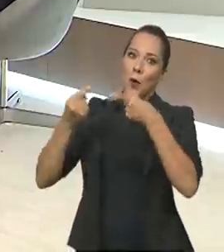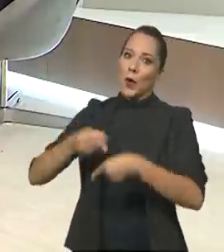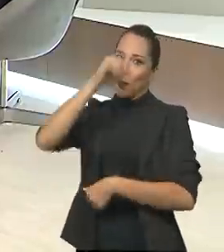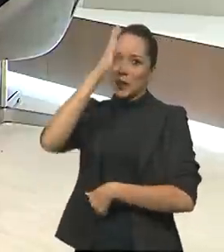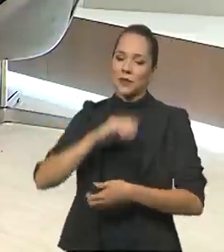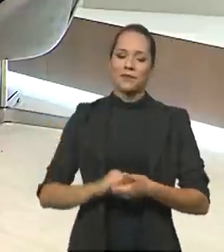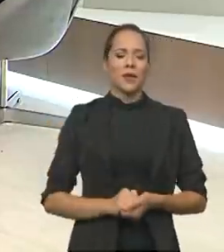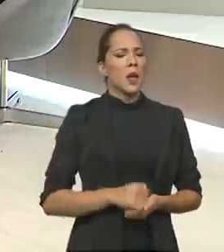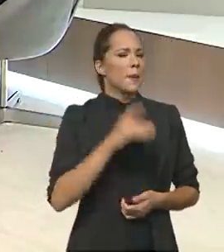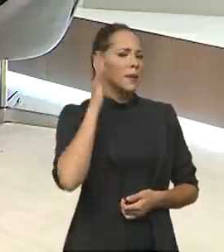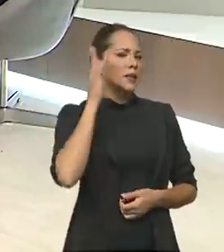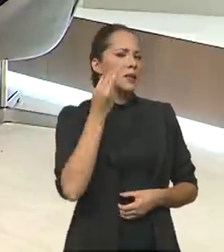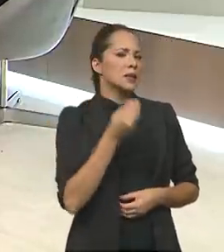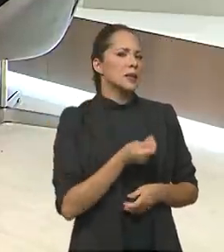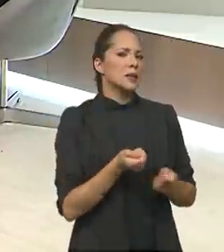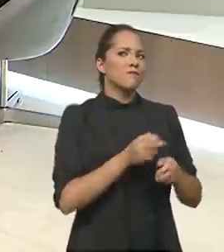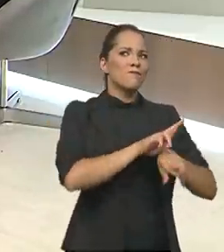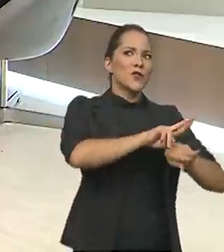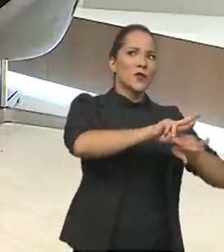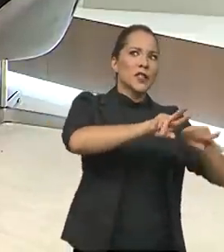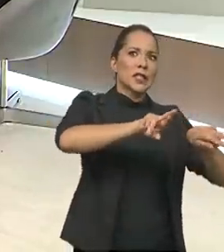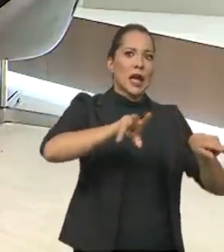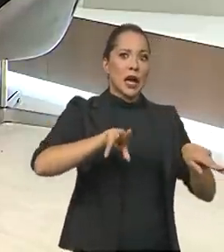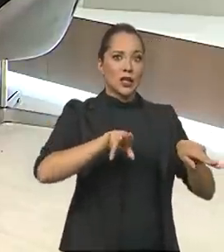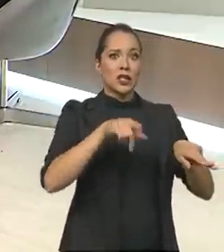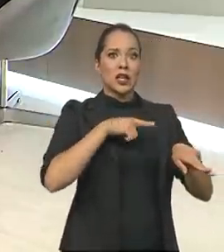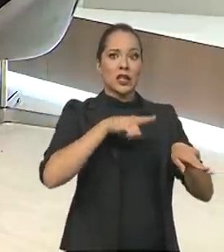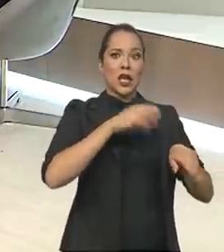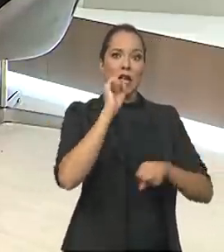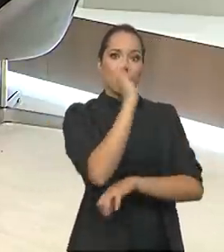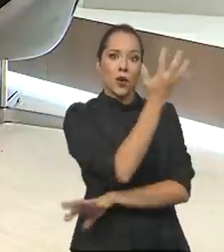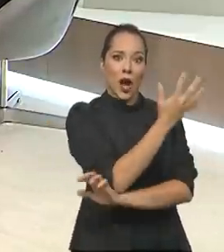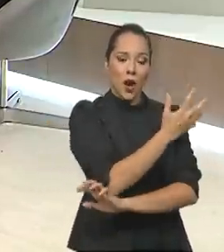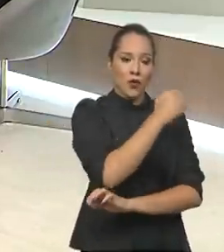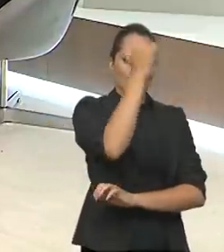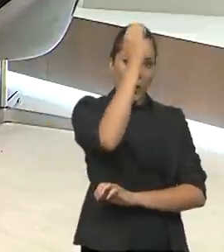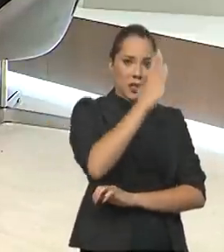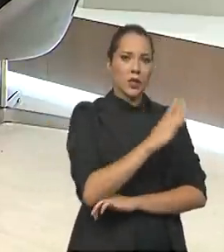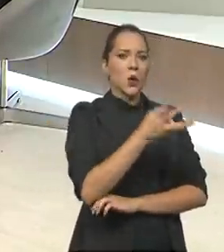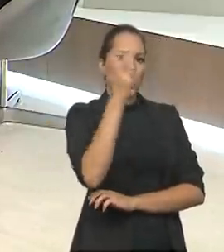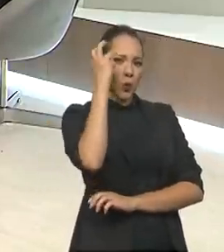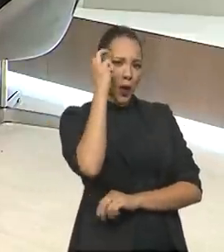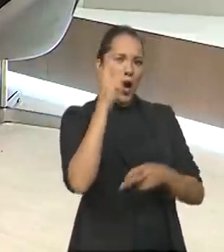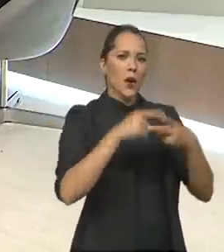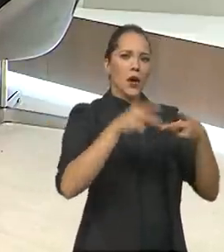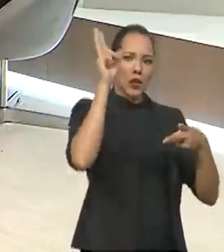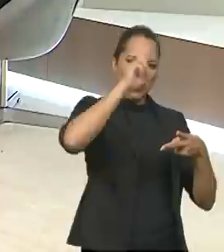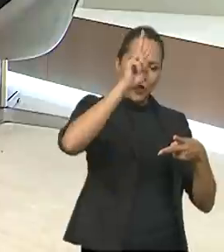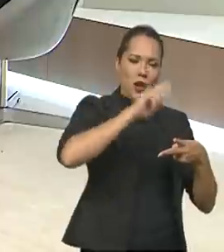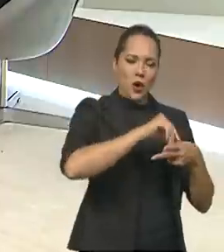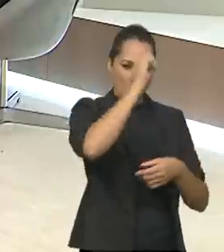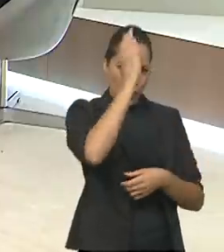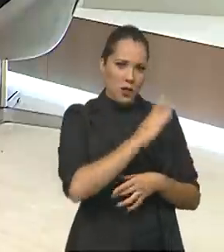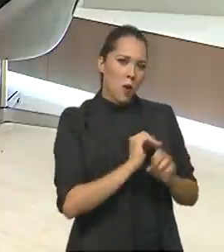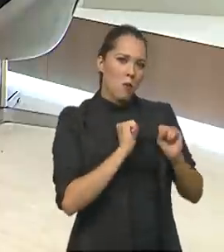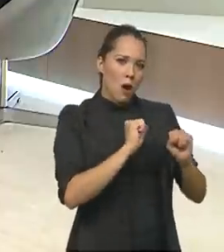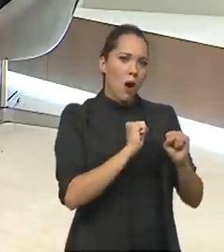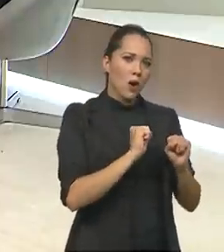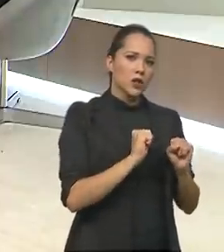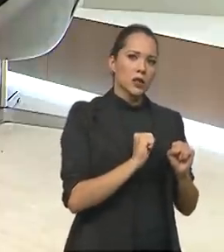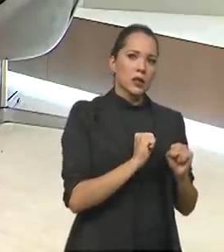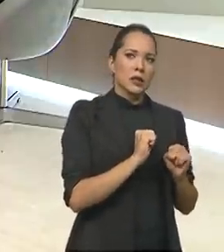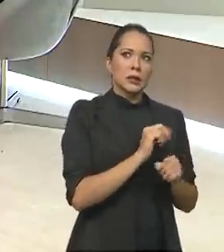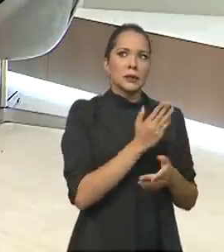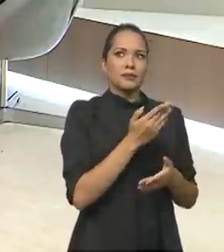Pensando nessa potencialidade, nessa diversidade natural do Brasil, cultural, histórica, o Brasil pode chegar